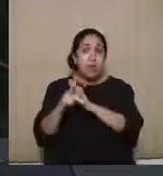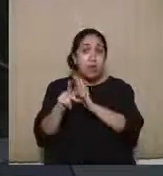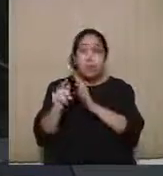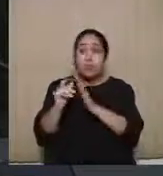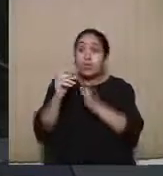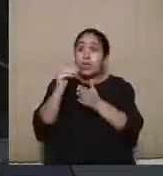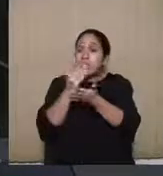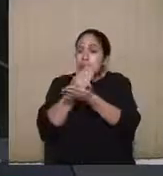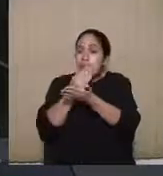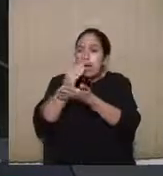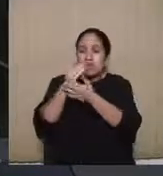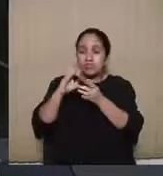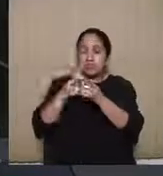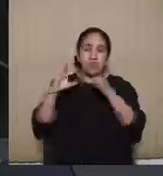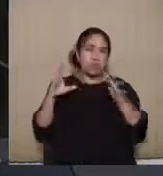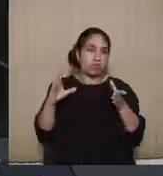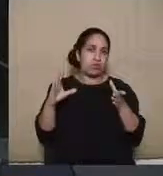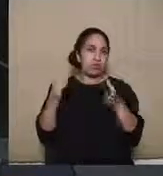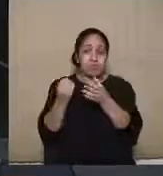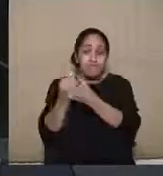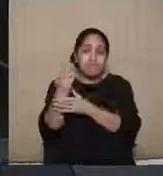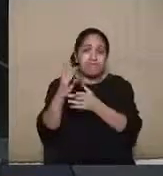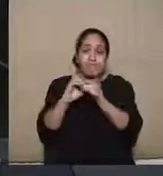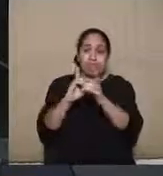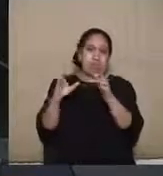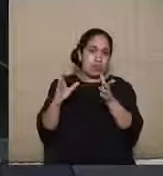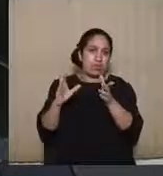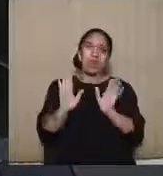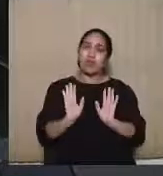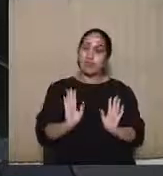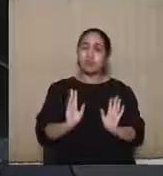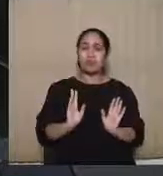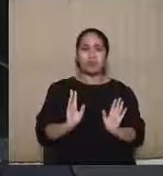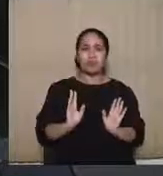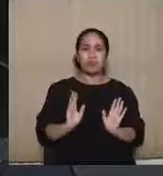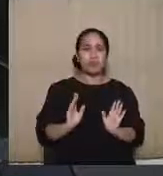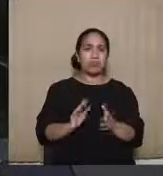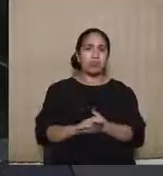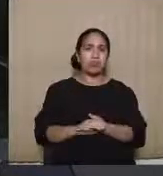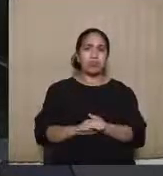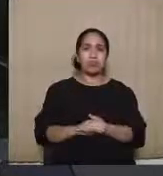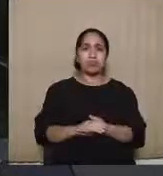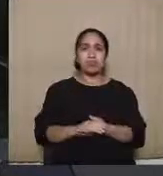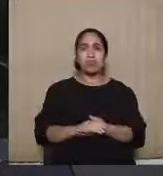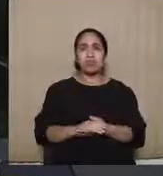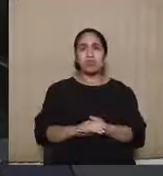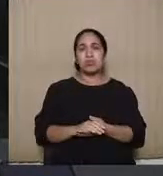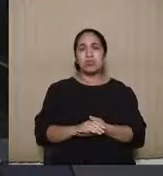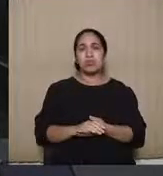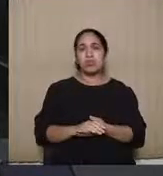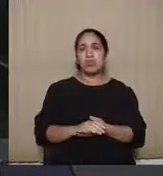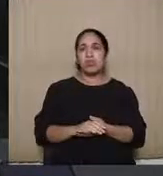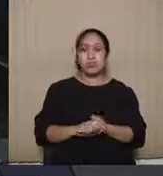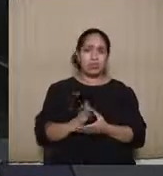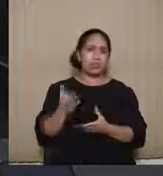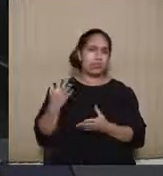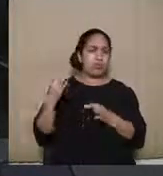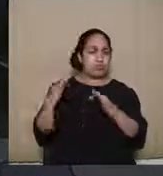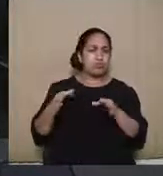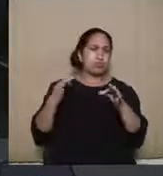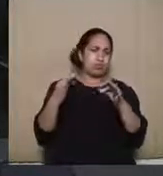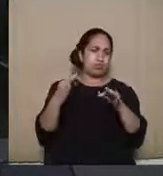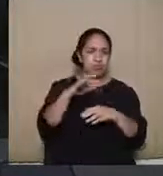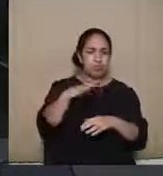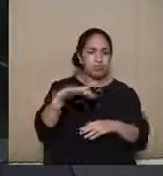democracia. Isso seria, para mim, um posicionamento que traria, inequivocamente, melhorias para o sistema